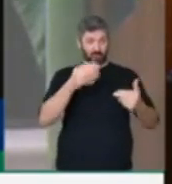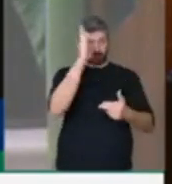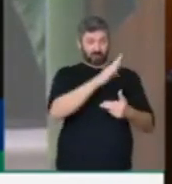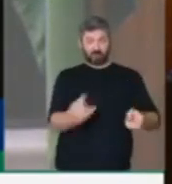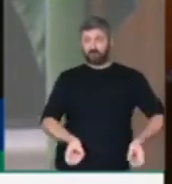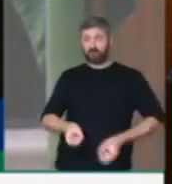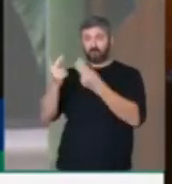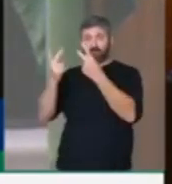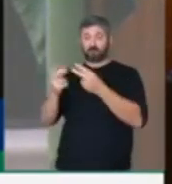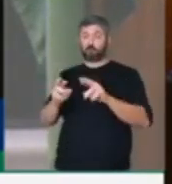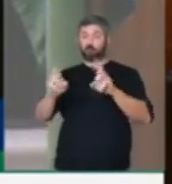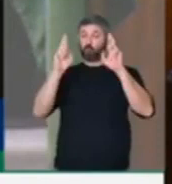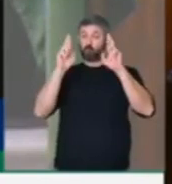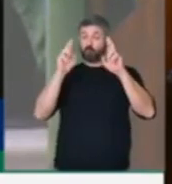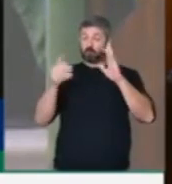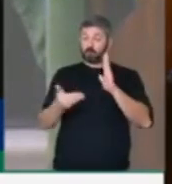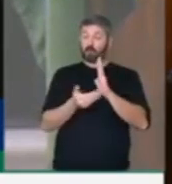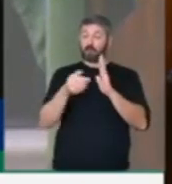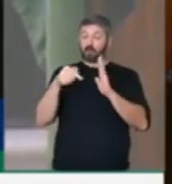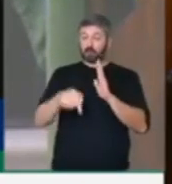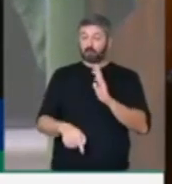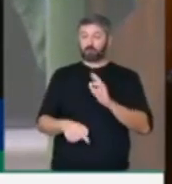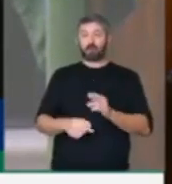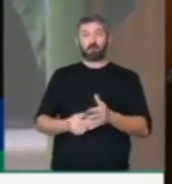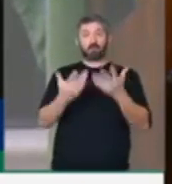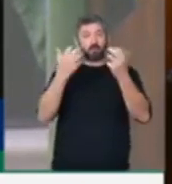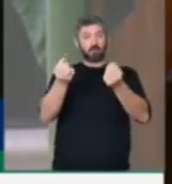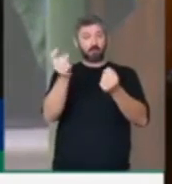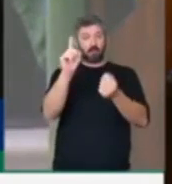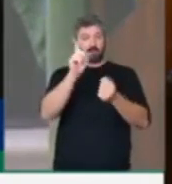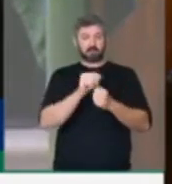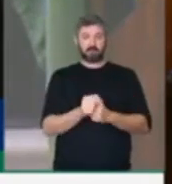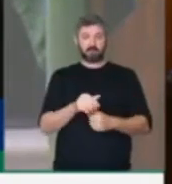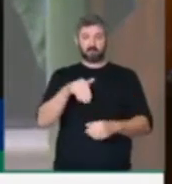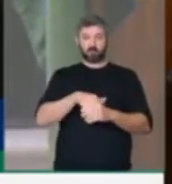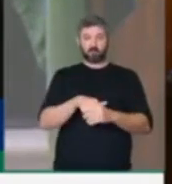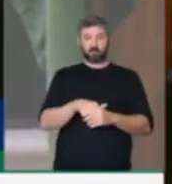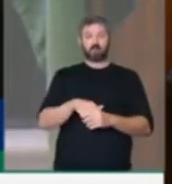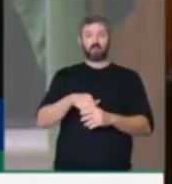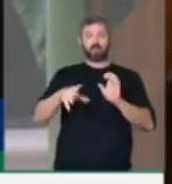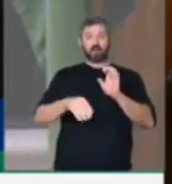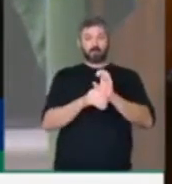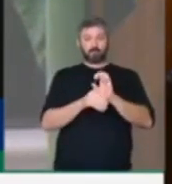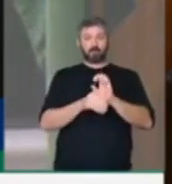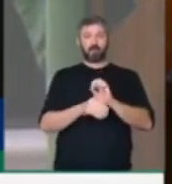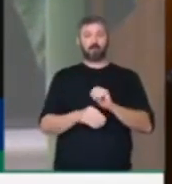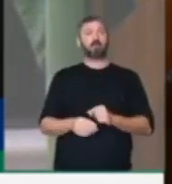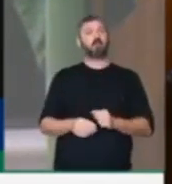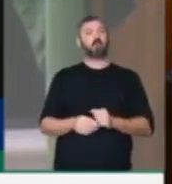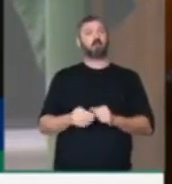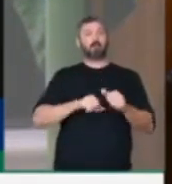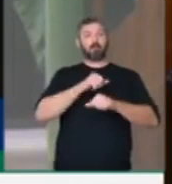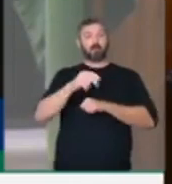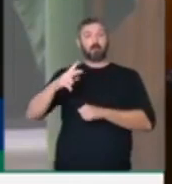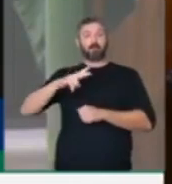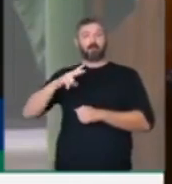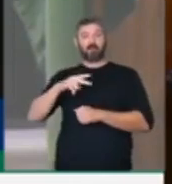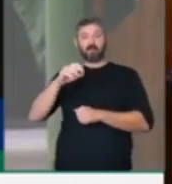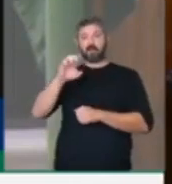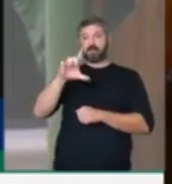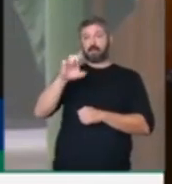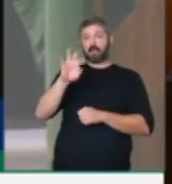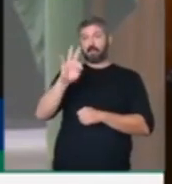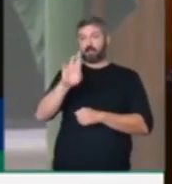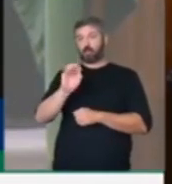espero que essa casa aqui se recuse a votar a PEC, a emenda constitucional que privatiza a Eletrobras.